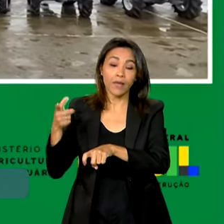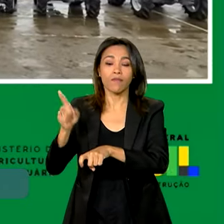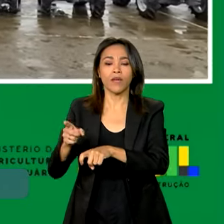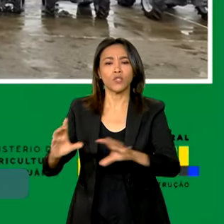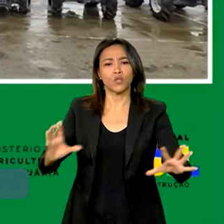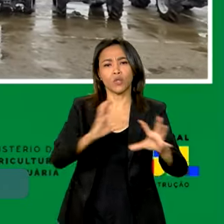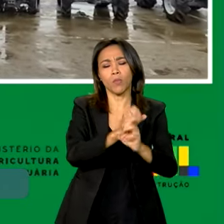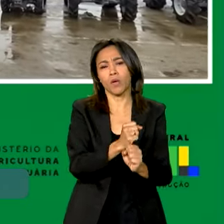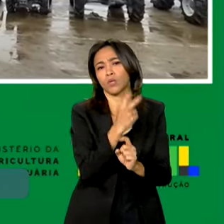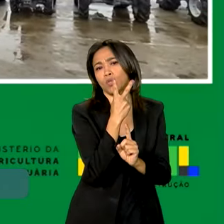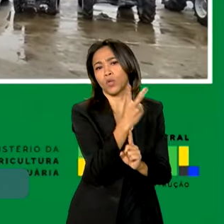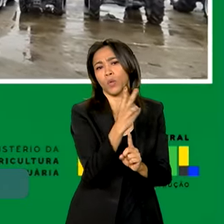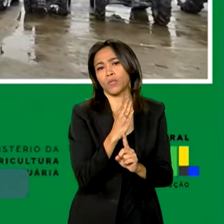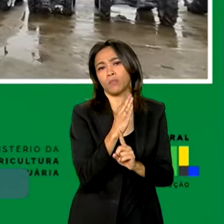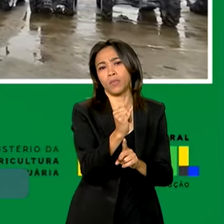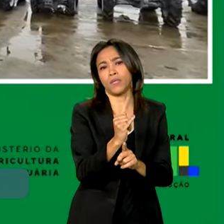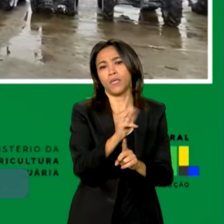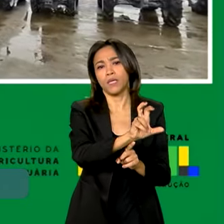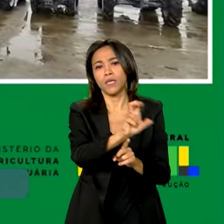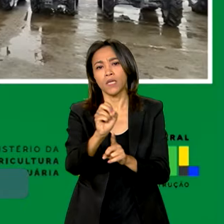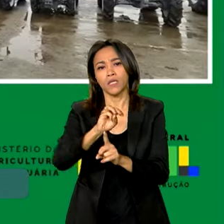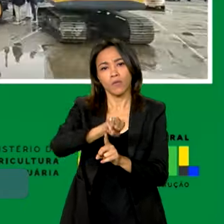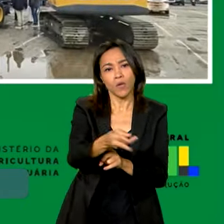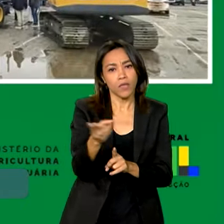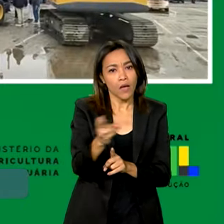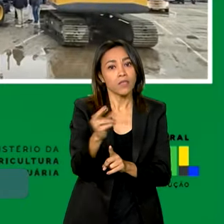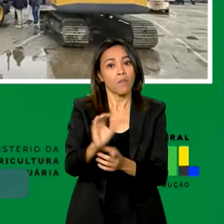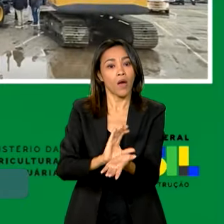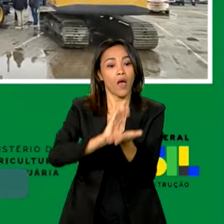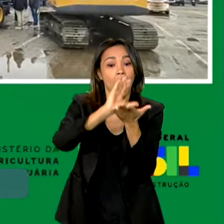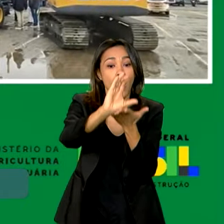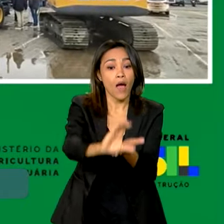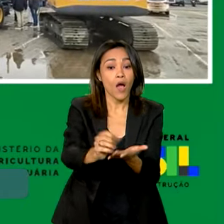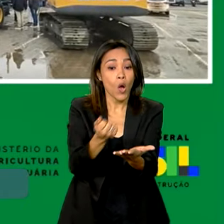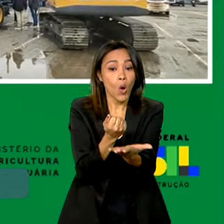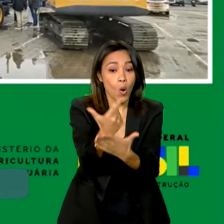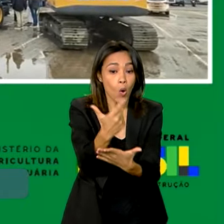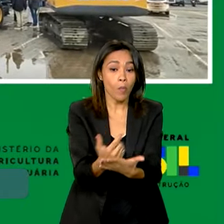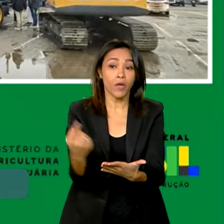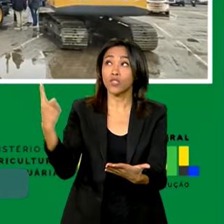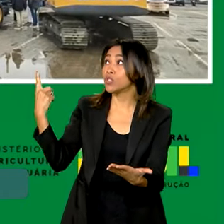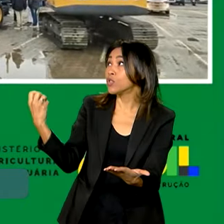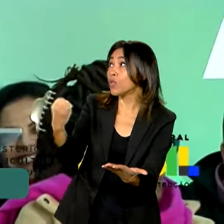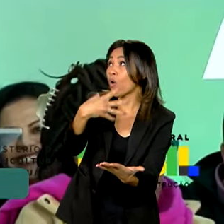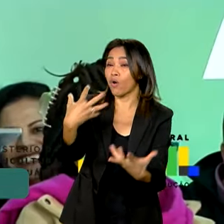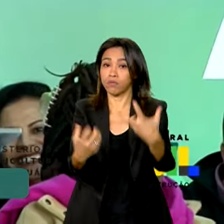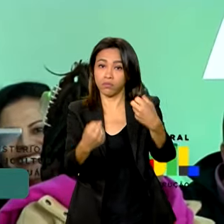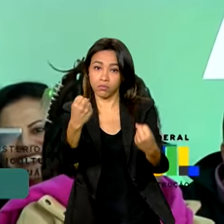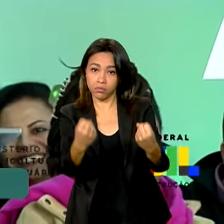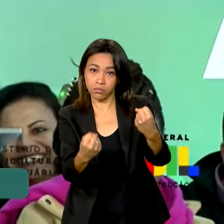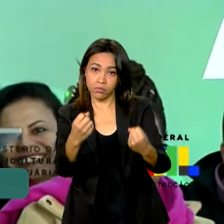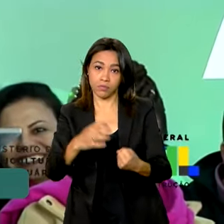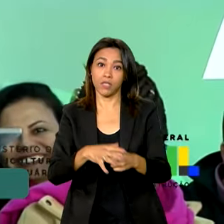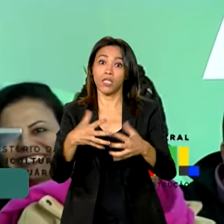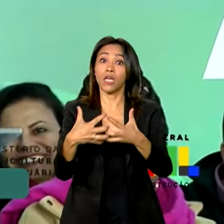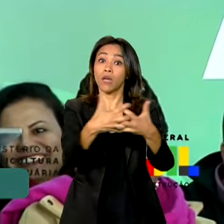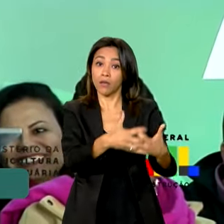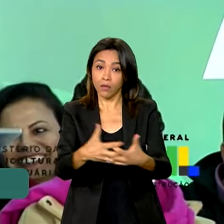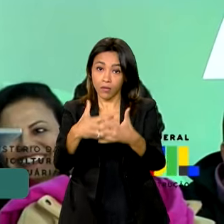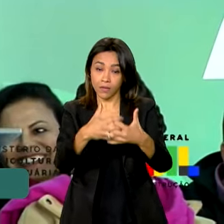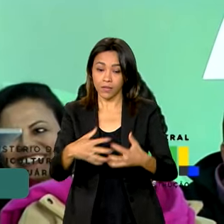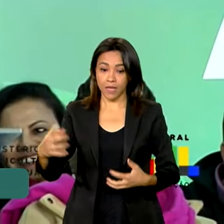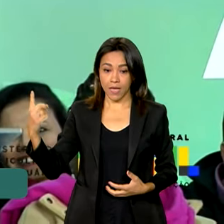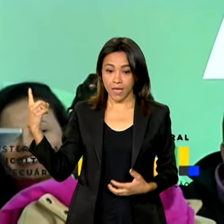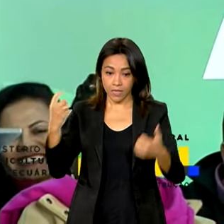2 bilhões e meio investidos para a aquisição de 112 máquinas e 8 caminhões. É daqui do Rio Grande do Sul,